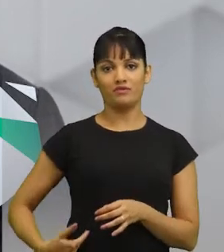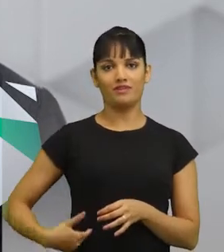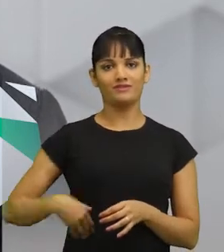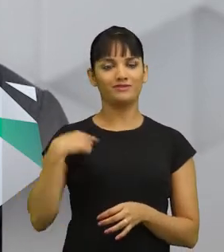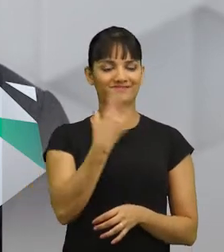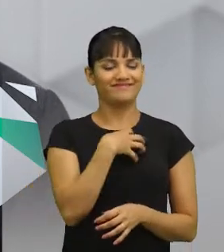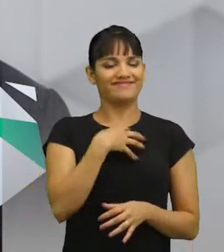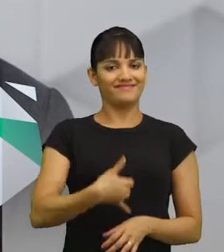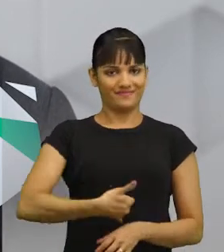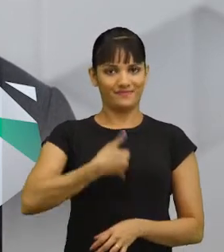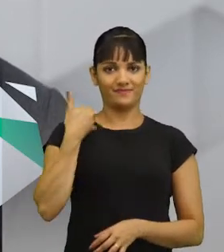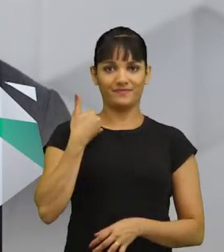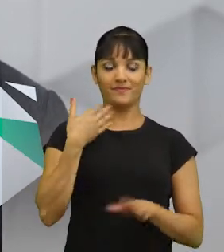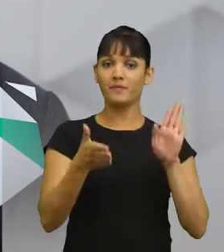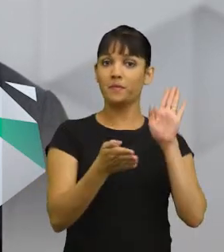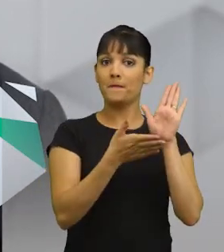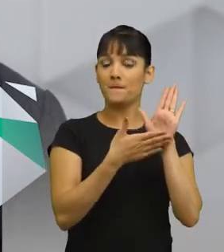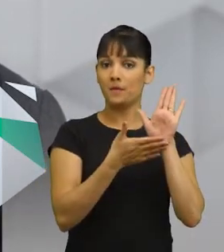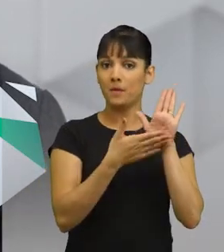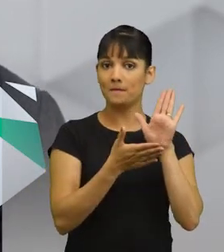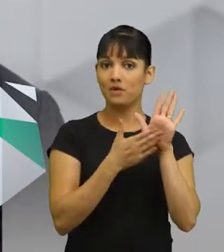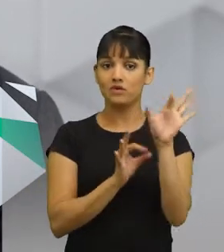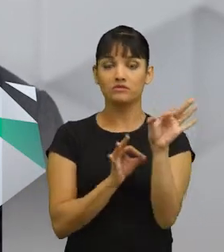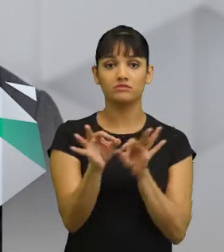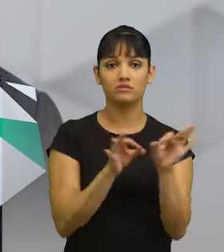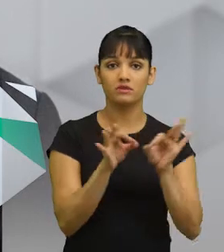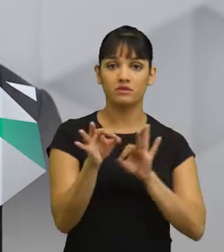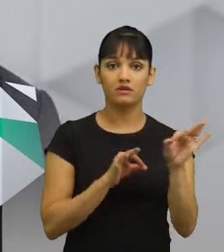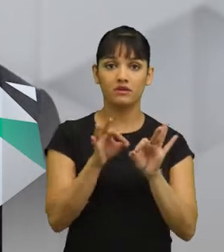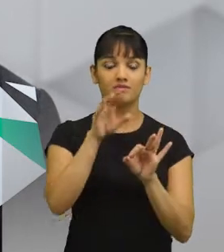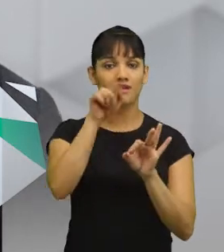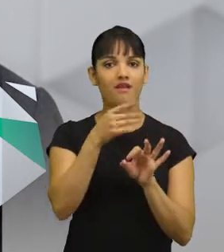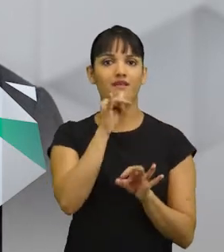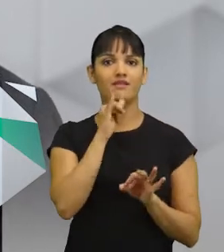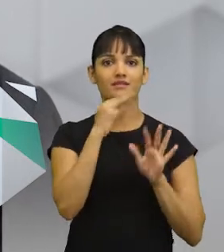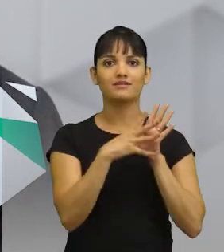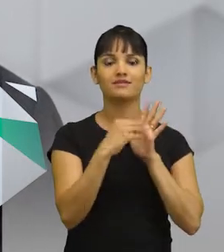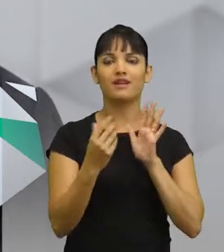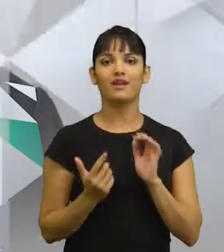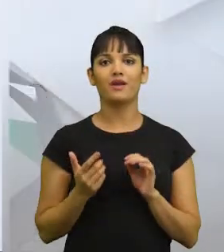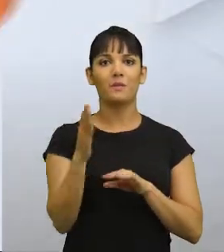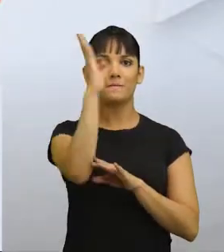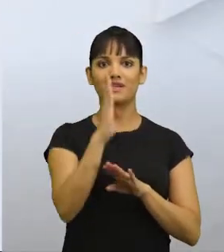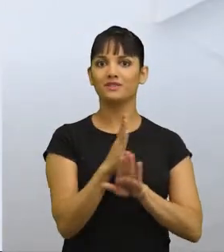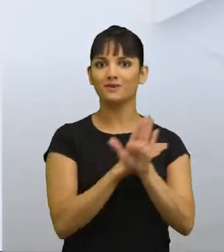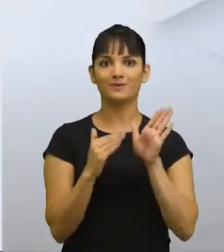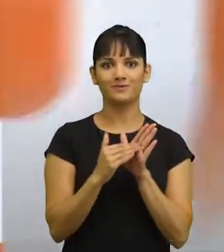que nos orgulhe, cujas propostas e programas sirvam de exemplo para todo o Brasil.